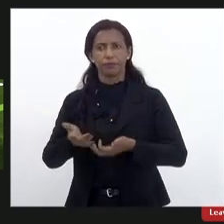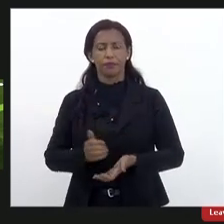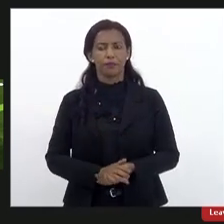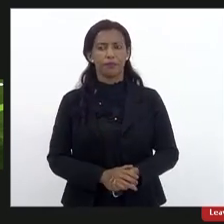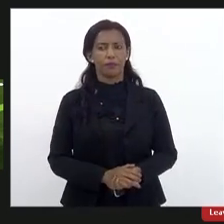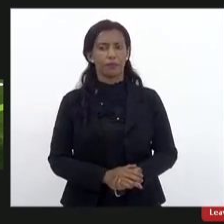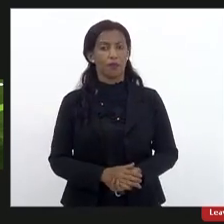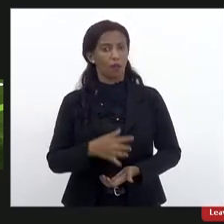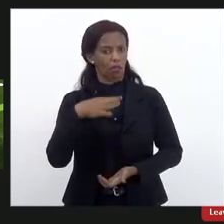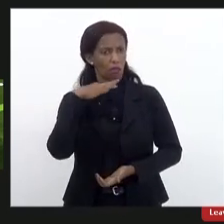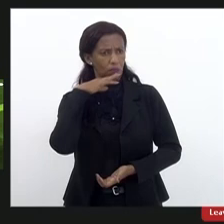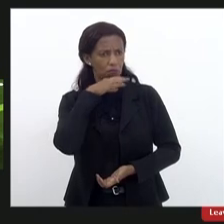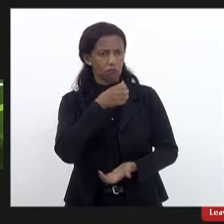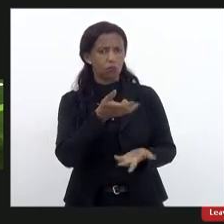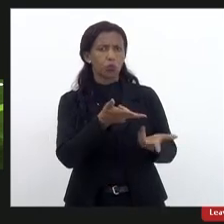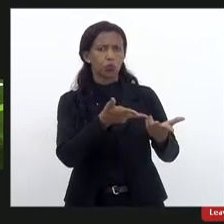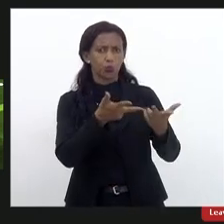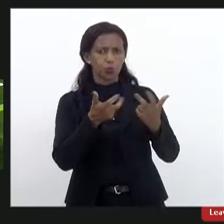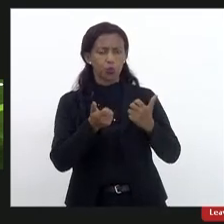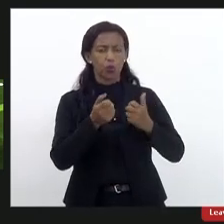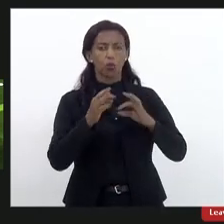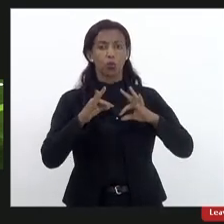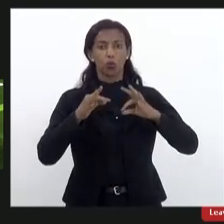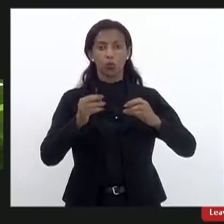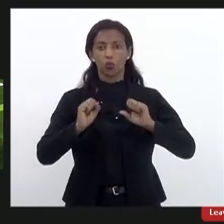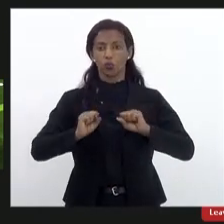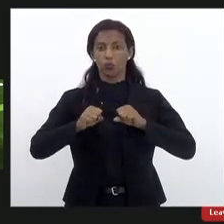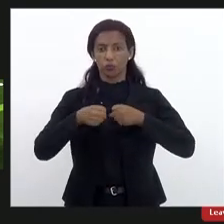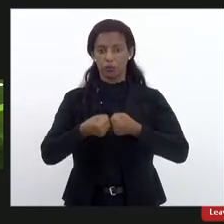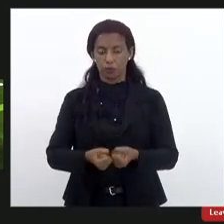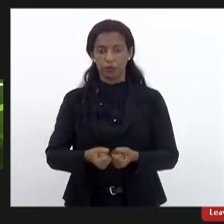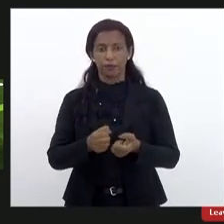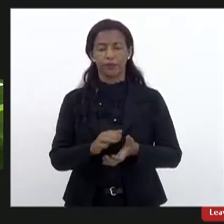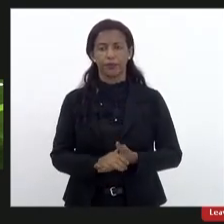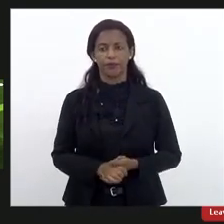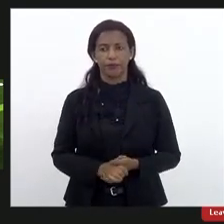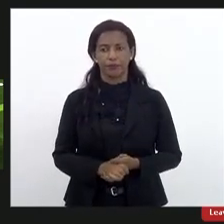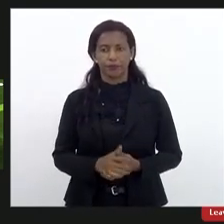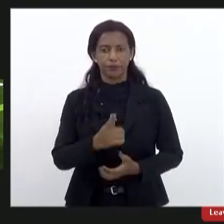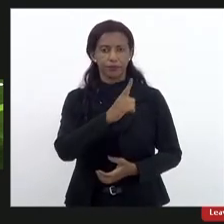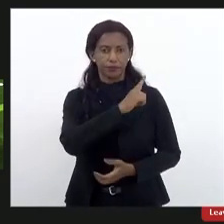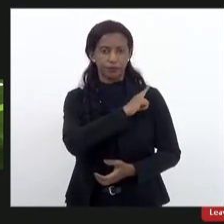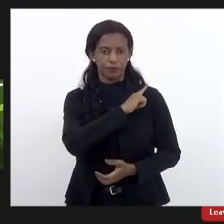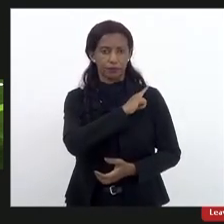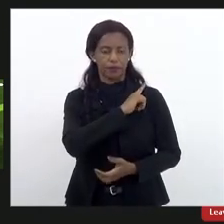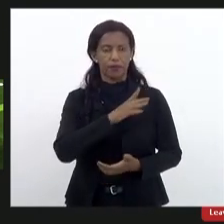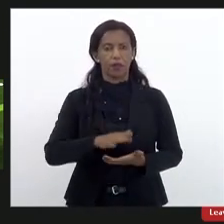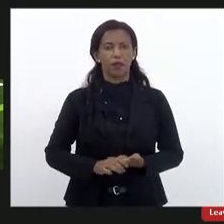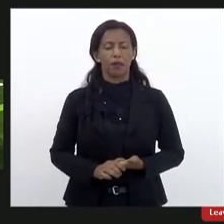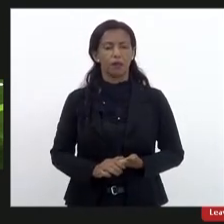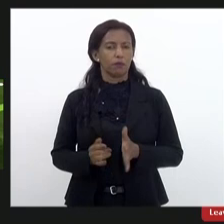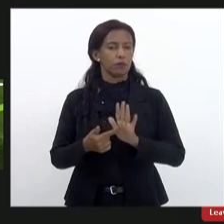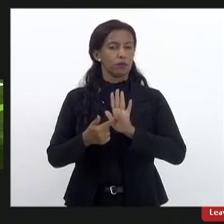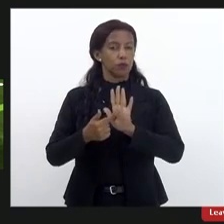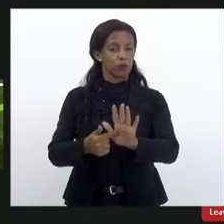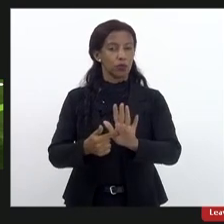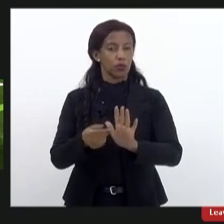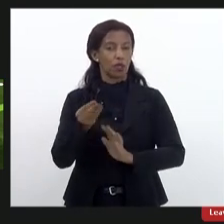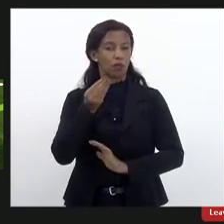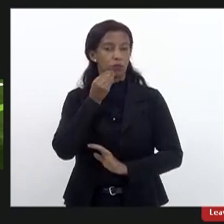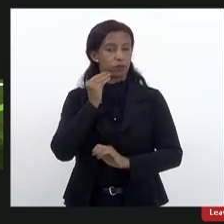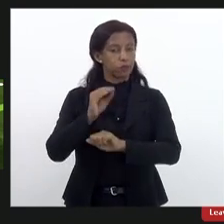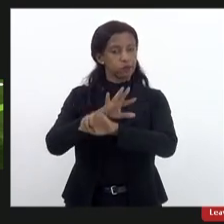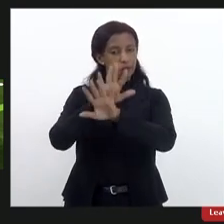é perceptível todo o esforço da gestão para implementar a transparência absoluta da